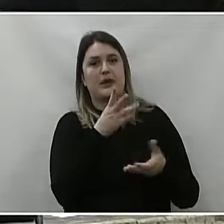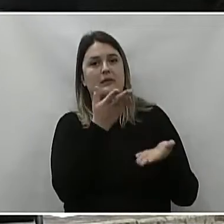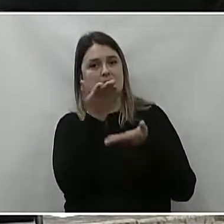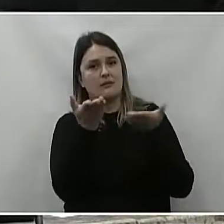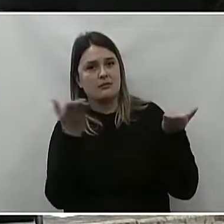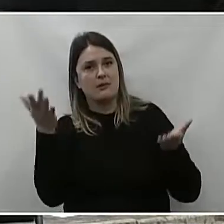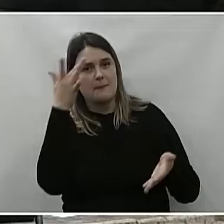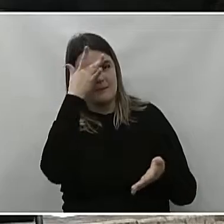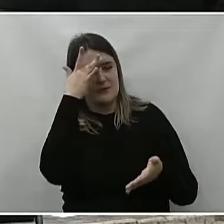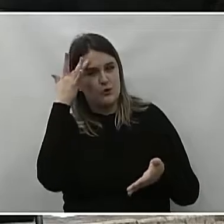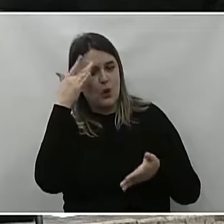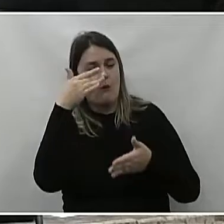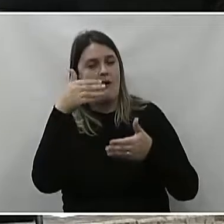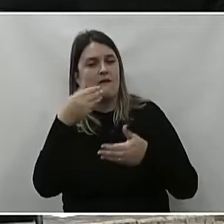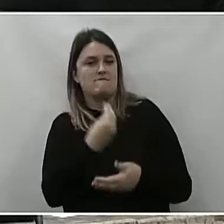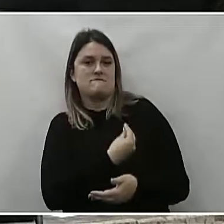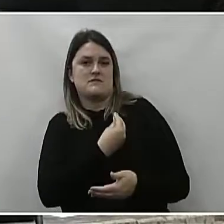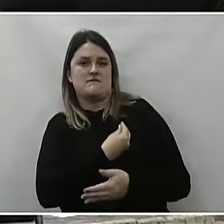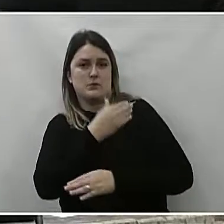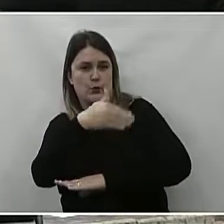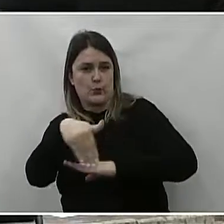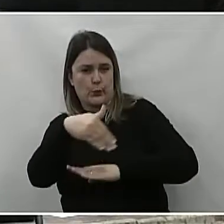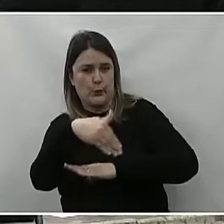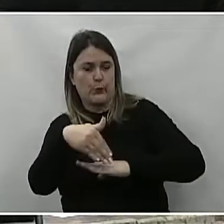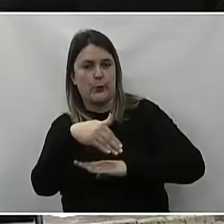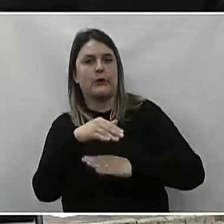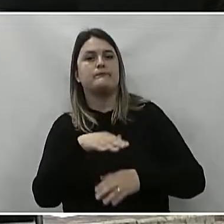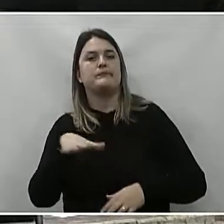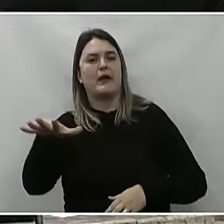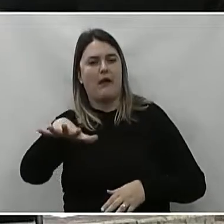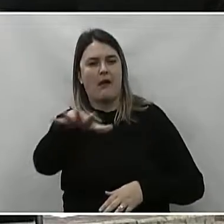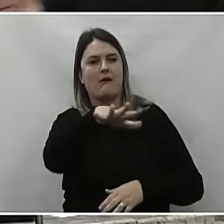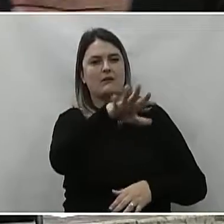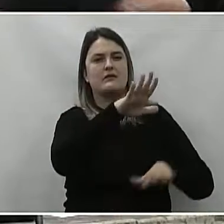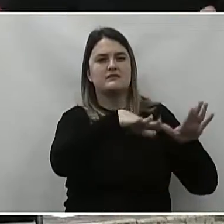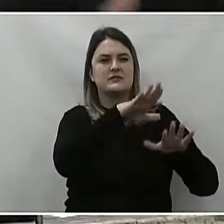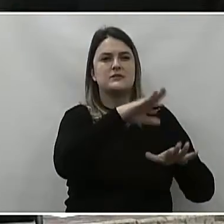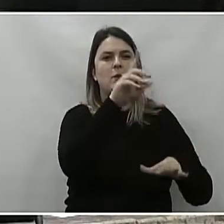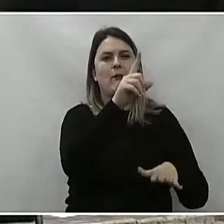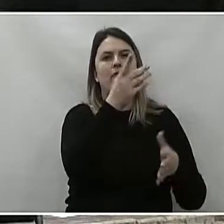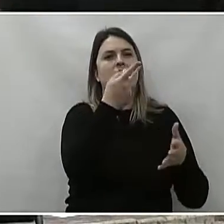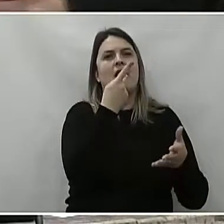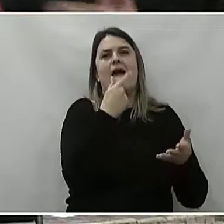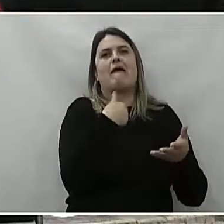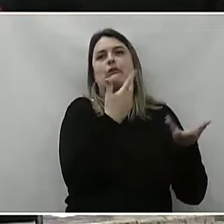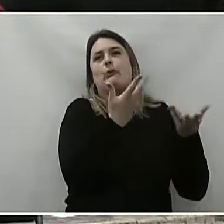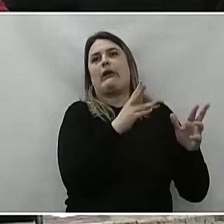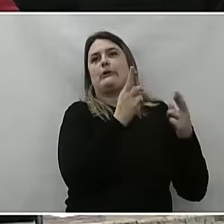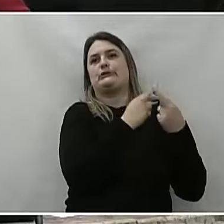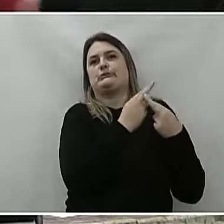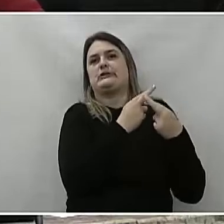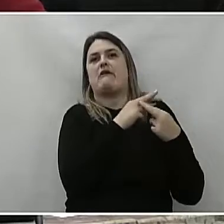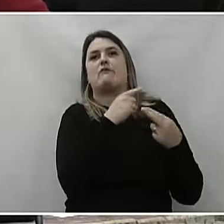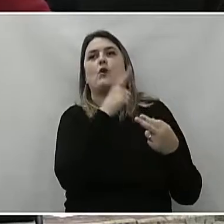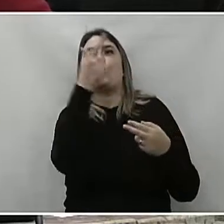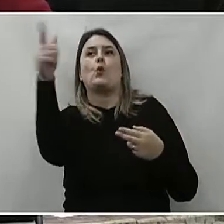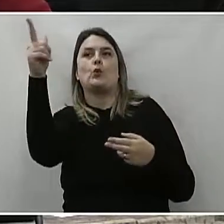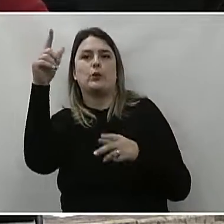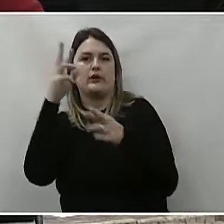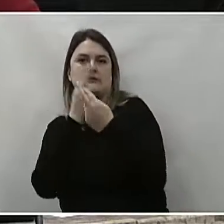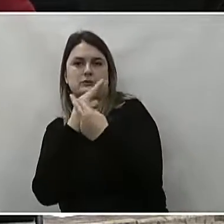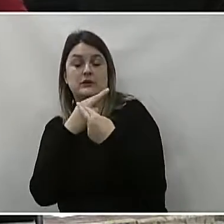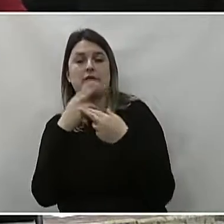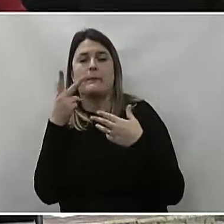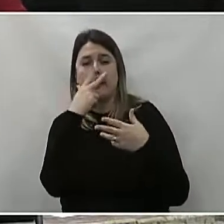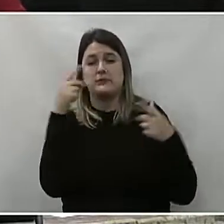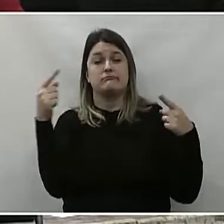atender as pessoas em situação de rua, em diversas áreas. Às vezes uma querendo falar que não é responsabilidade, colocando a responsabilidade